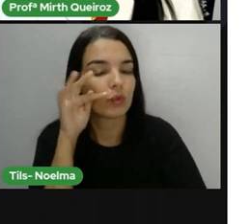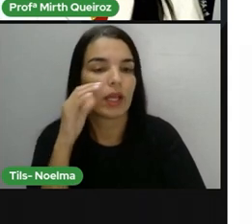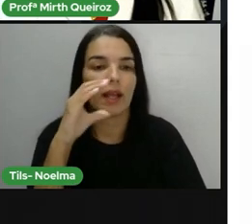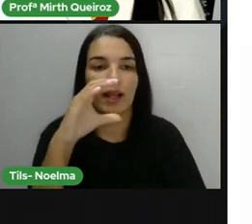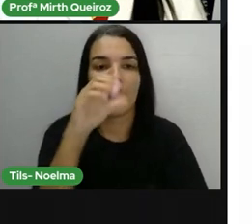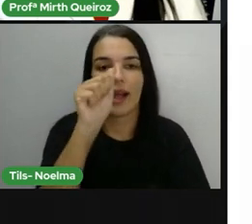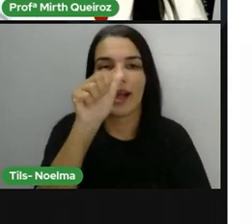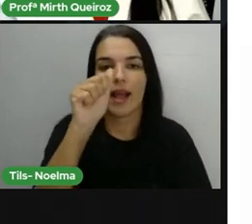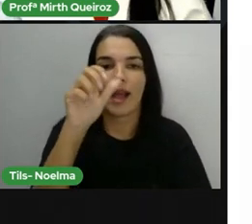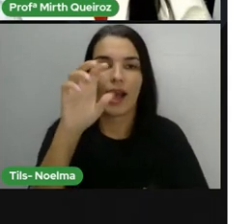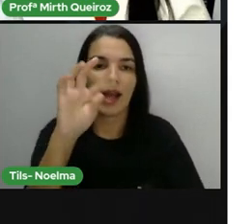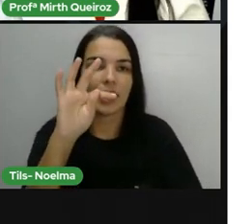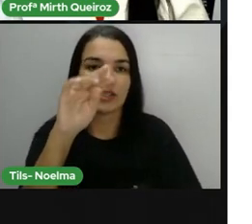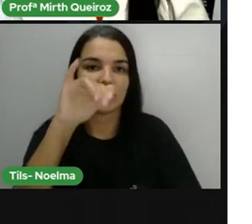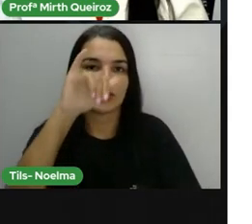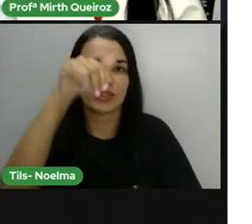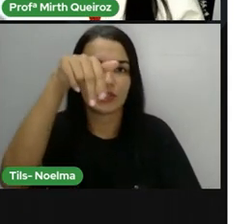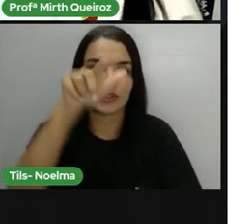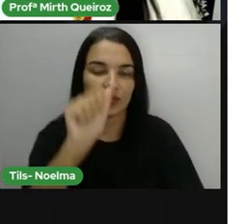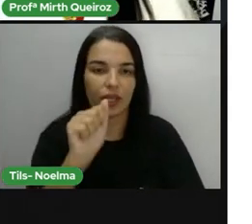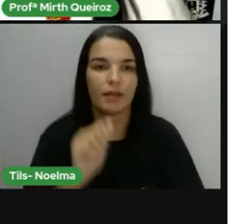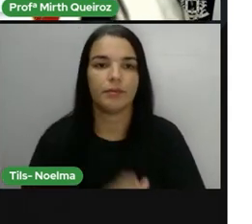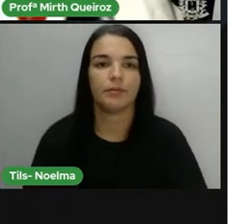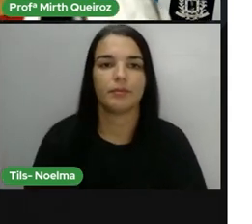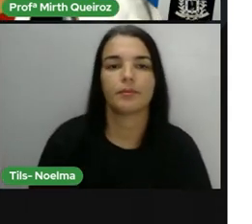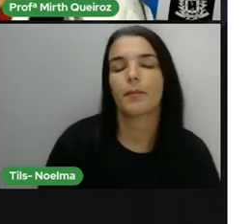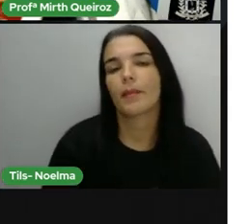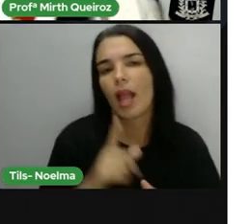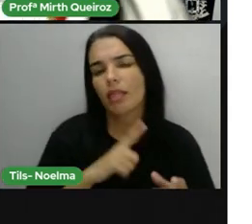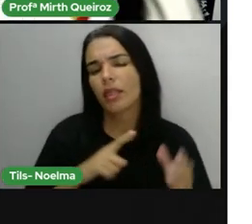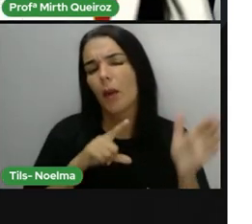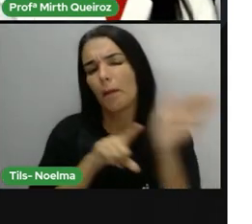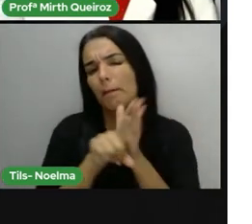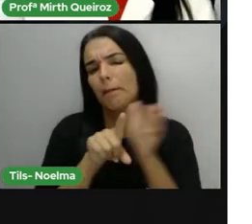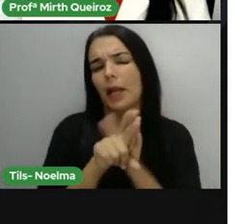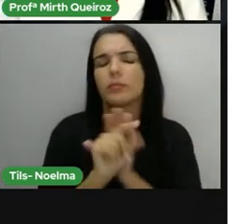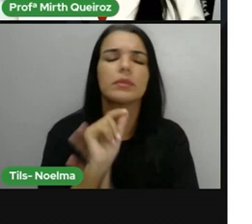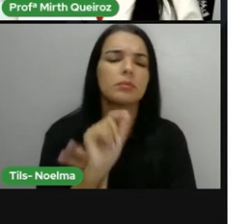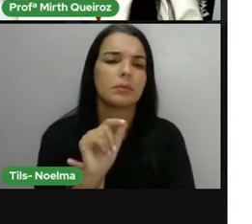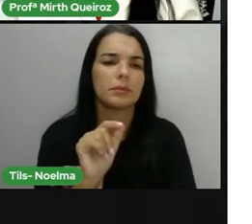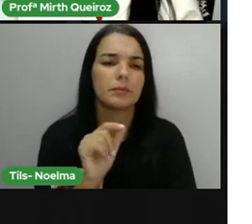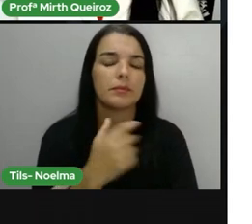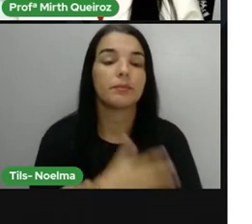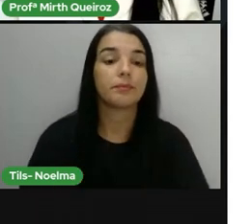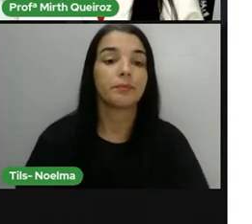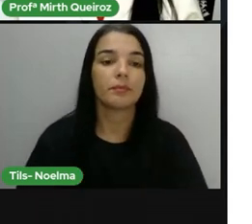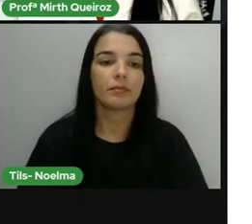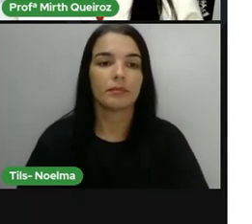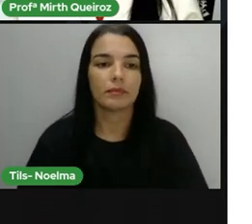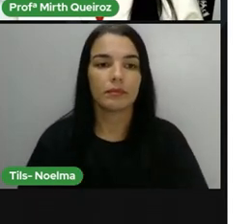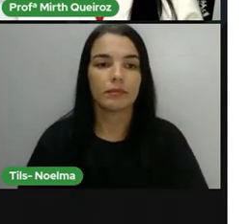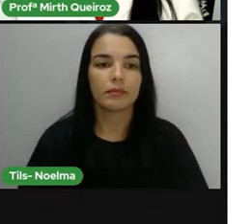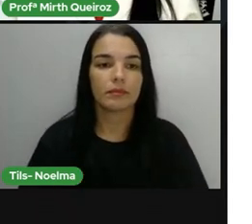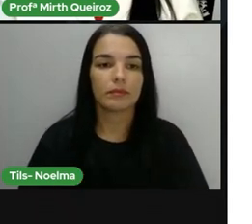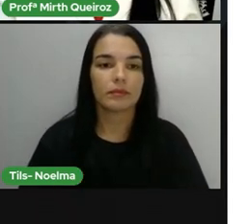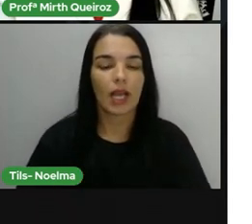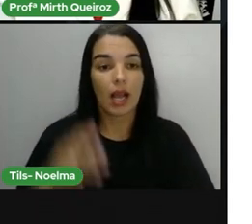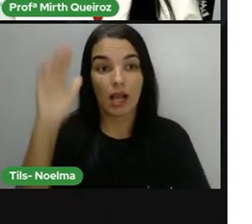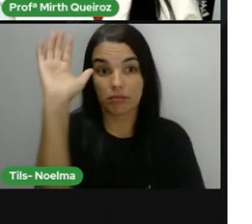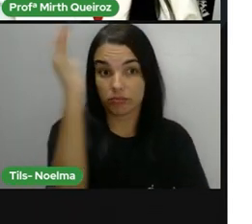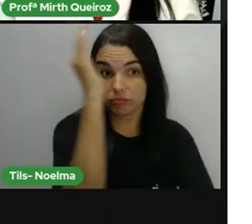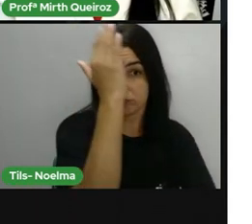caatinga. E aí a gente tem uma questão assim, ó. O umbuzeiro, em cada